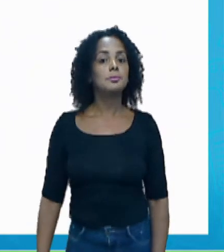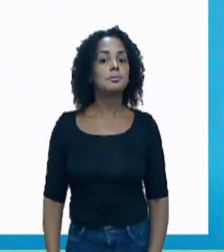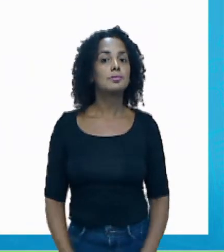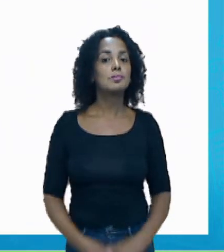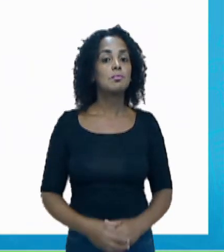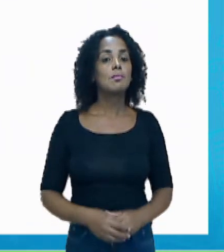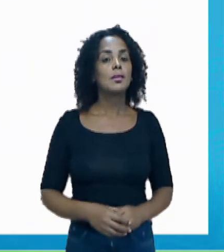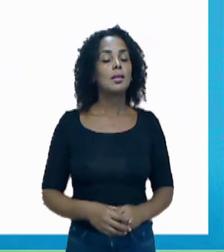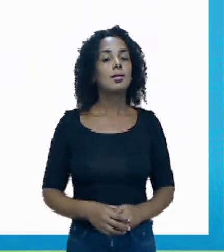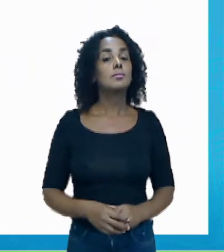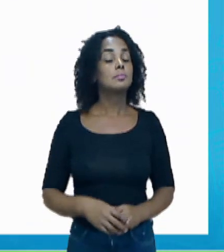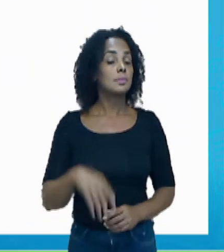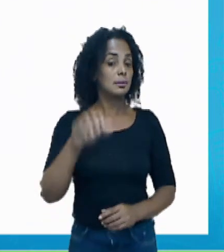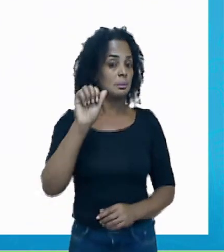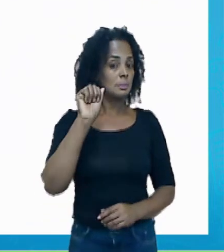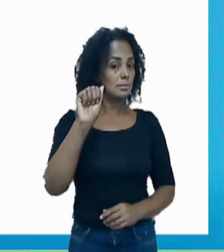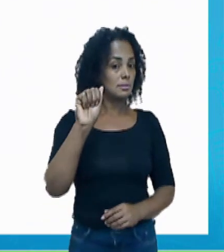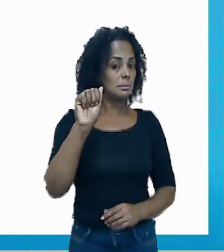Letra A.